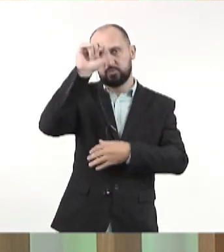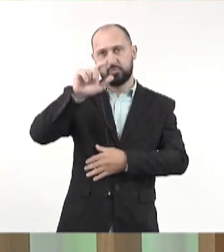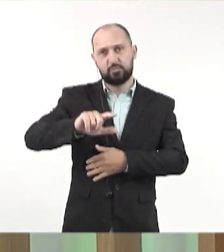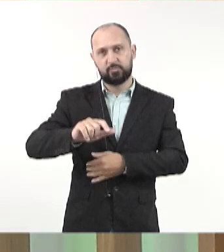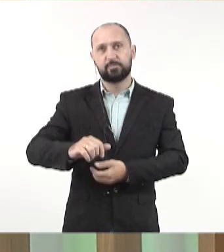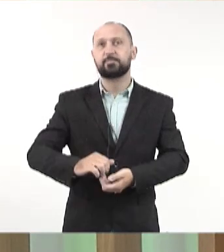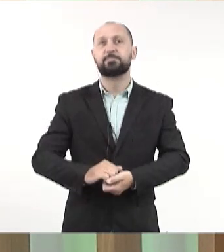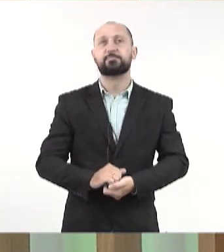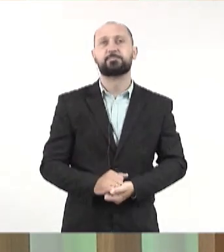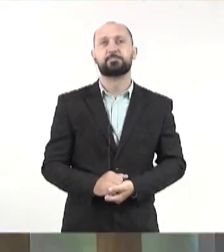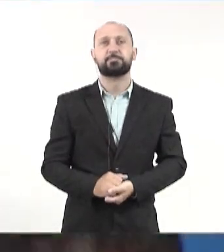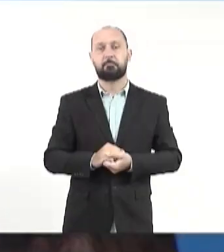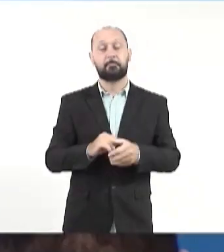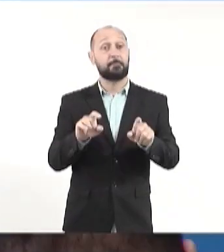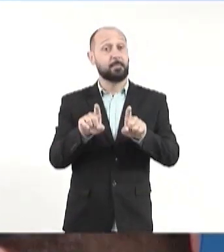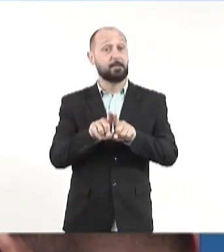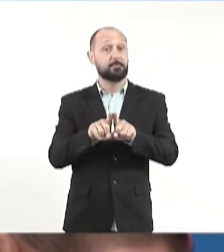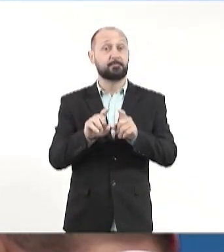Grosso do Sul.